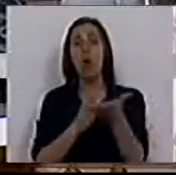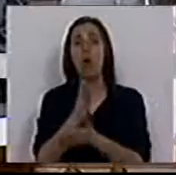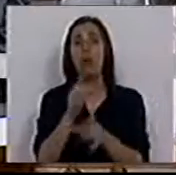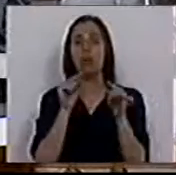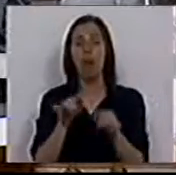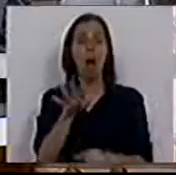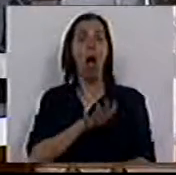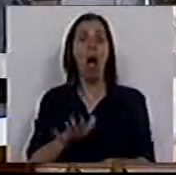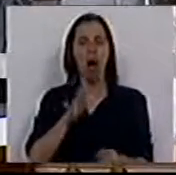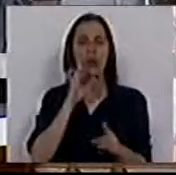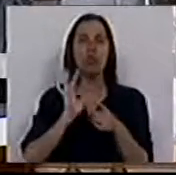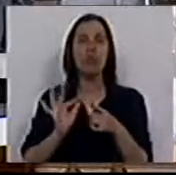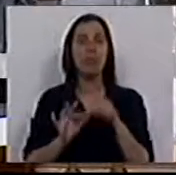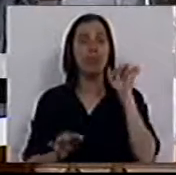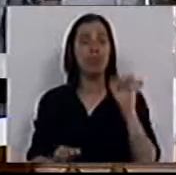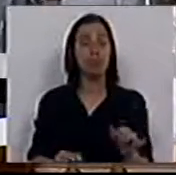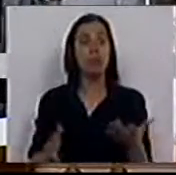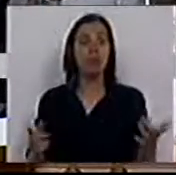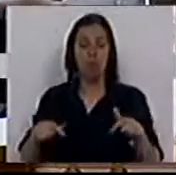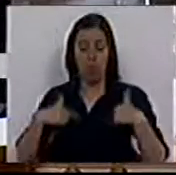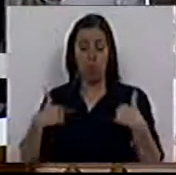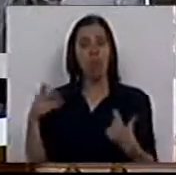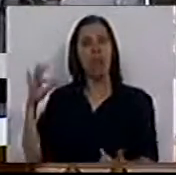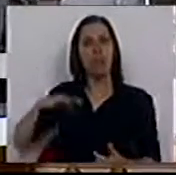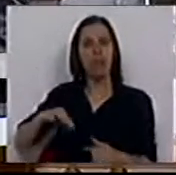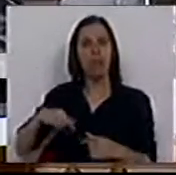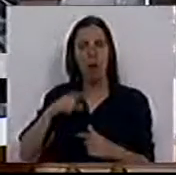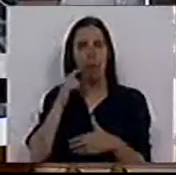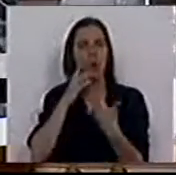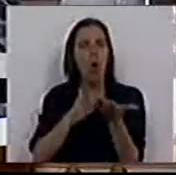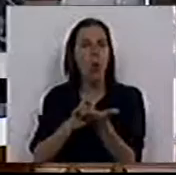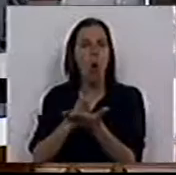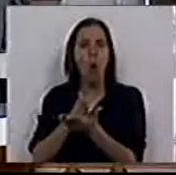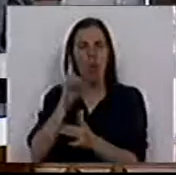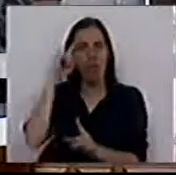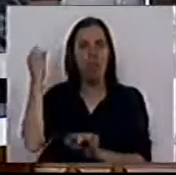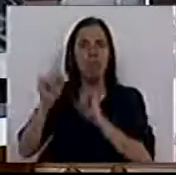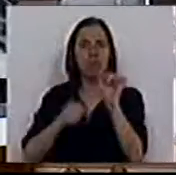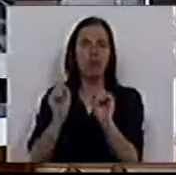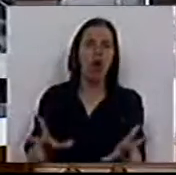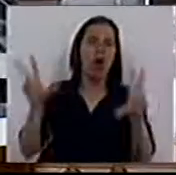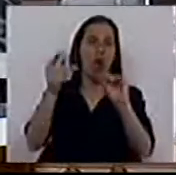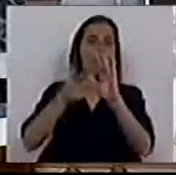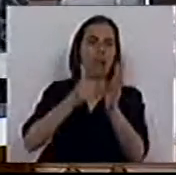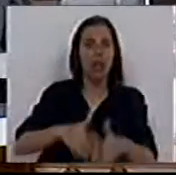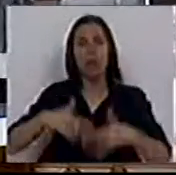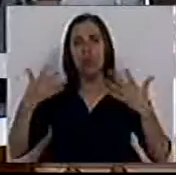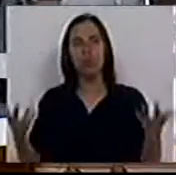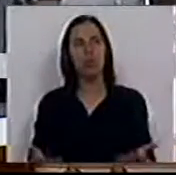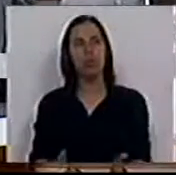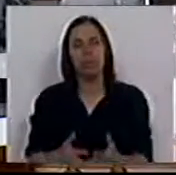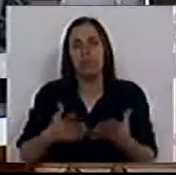nestas áreas específicas, para que estes profissionais possam continuamente estar a par de novas tecnologias,